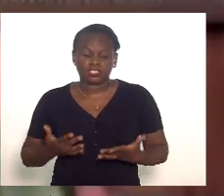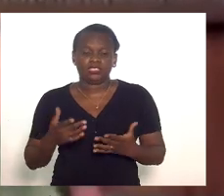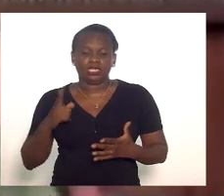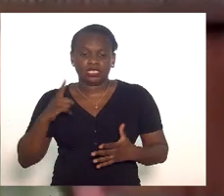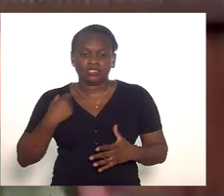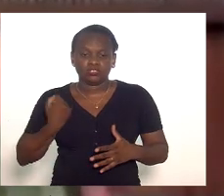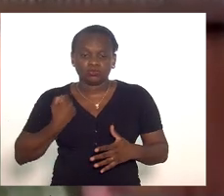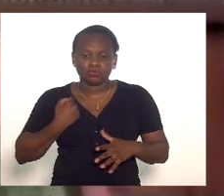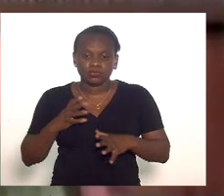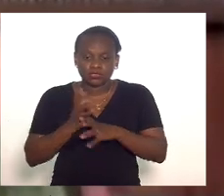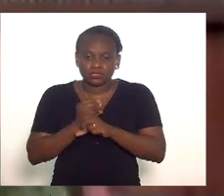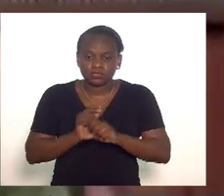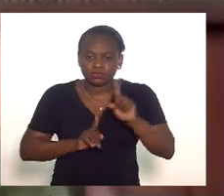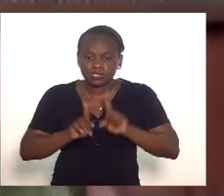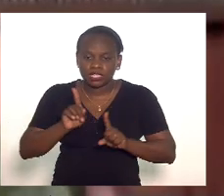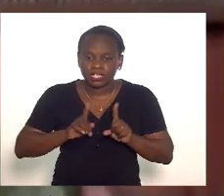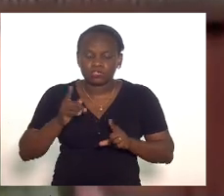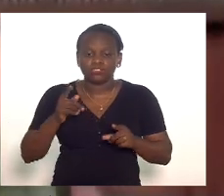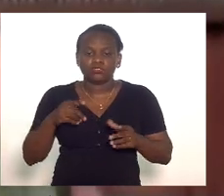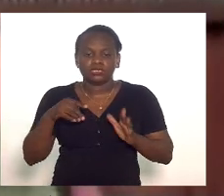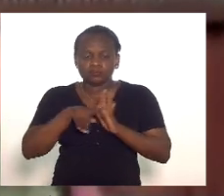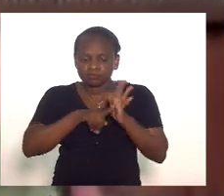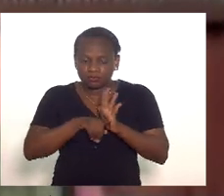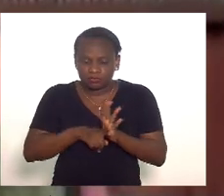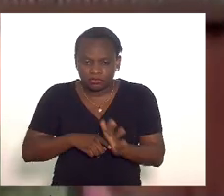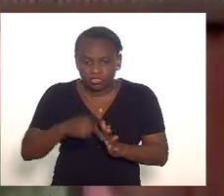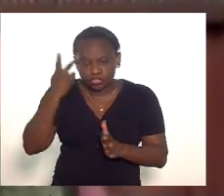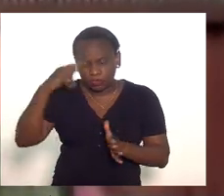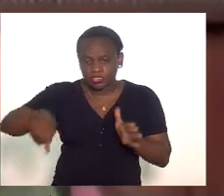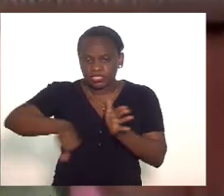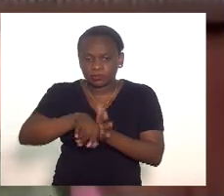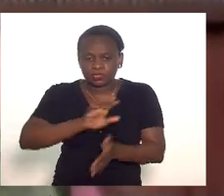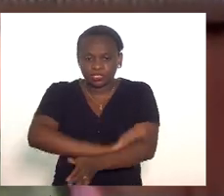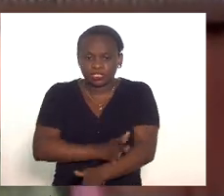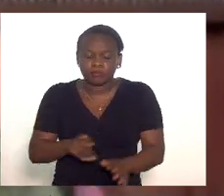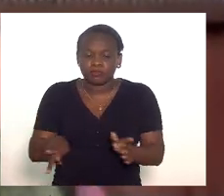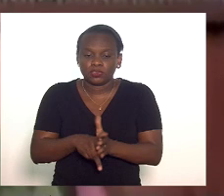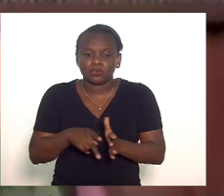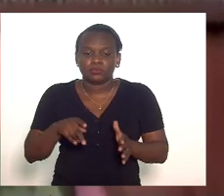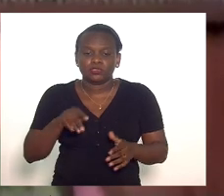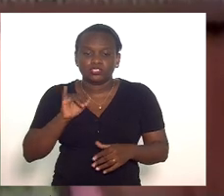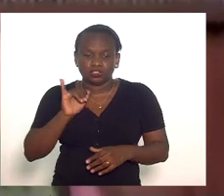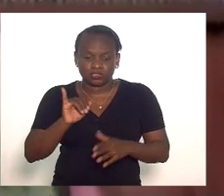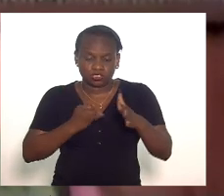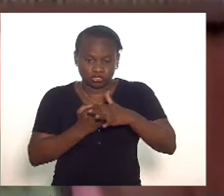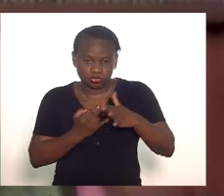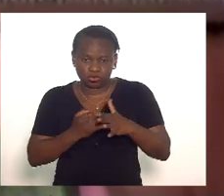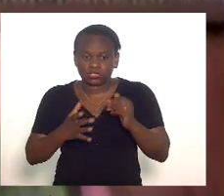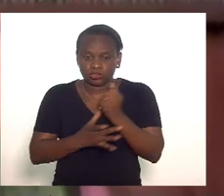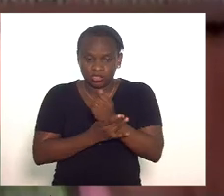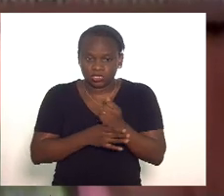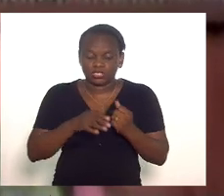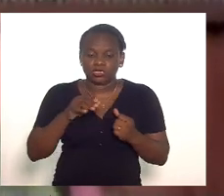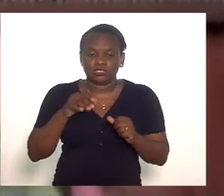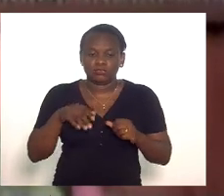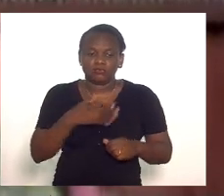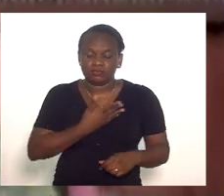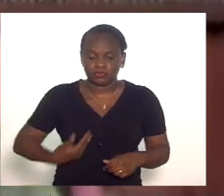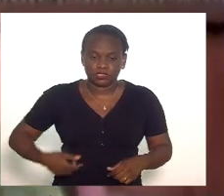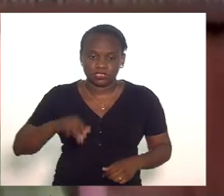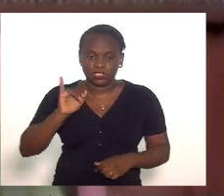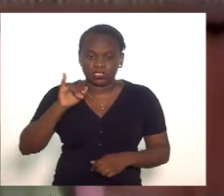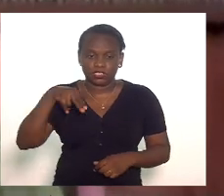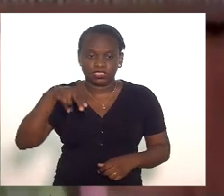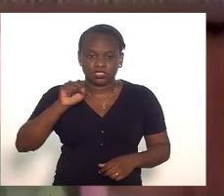do dossiê sobre crimes raciais do Instituto de Segurança Pública aqui do estado do Rio de Janeiro o ISP e